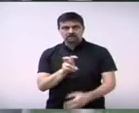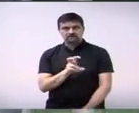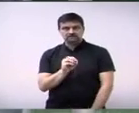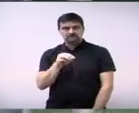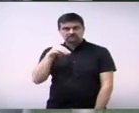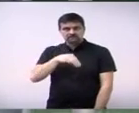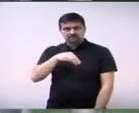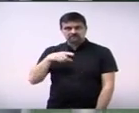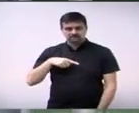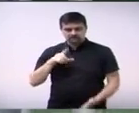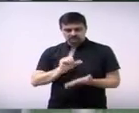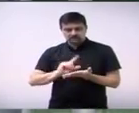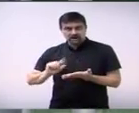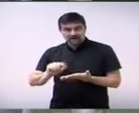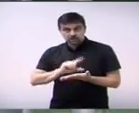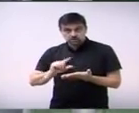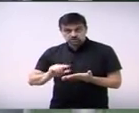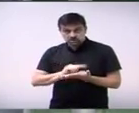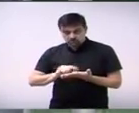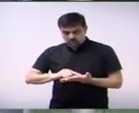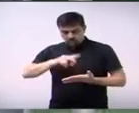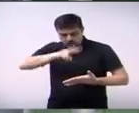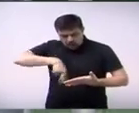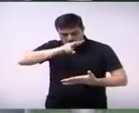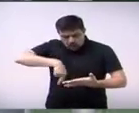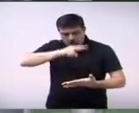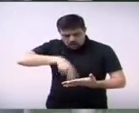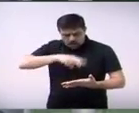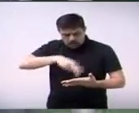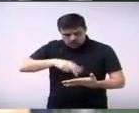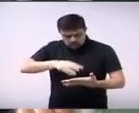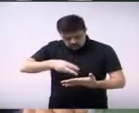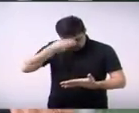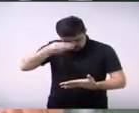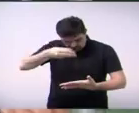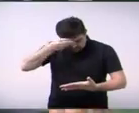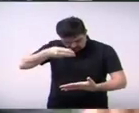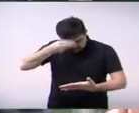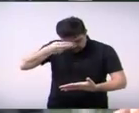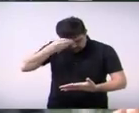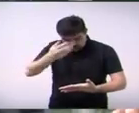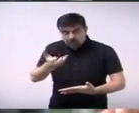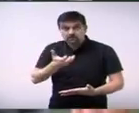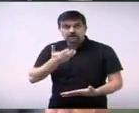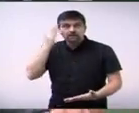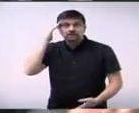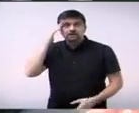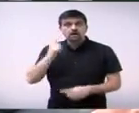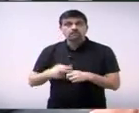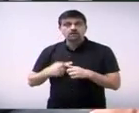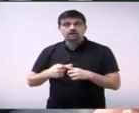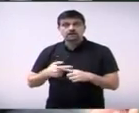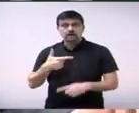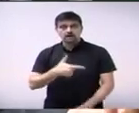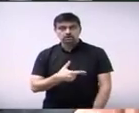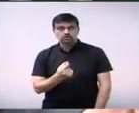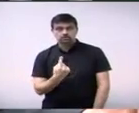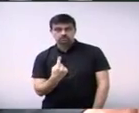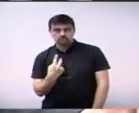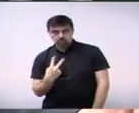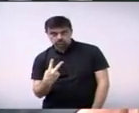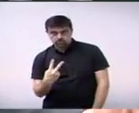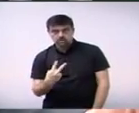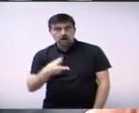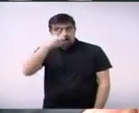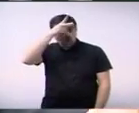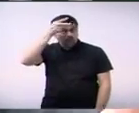dezenas de artigos, eu li todos e quero saber. Em 2012, que não é há muito tempo e foi o